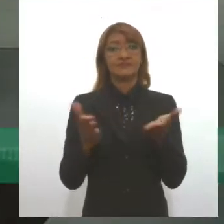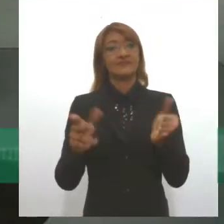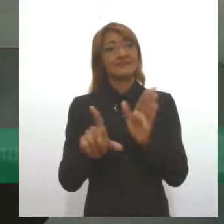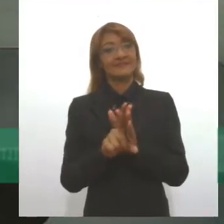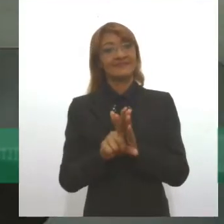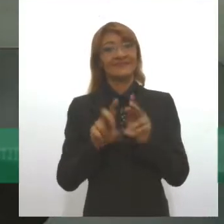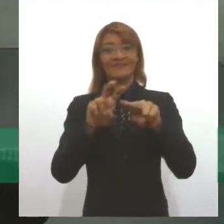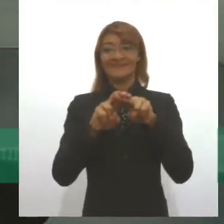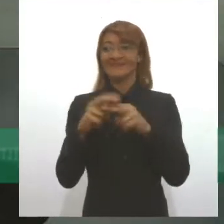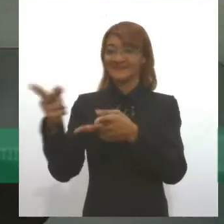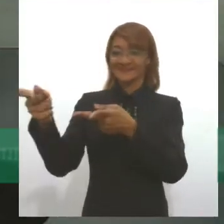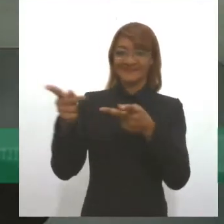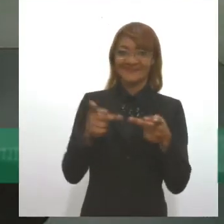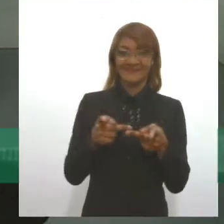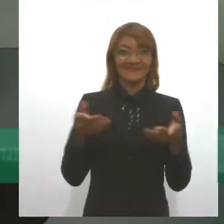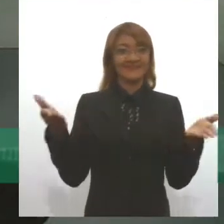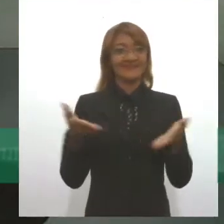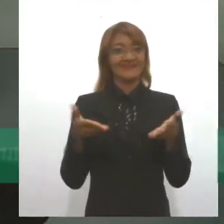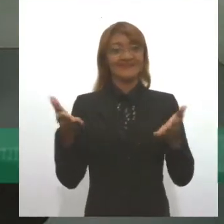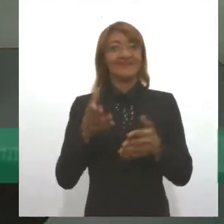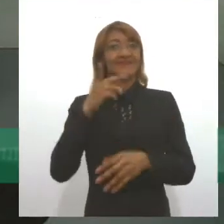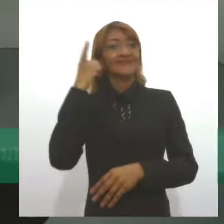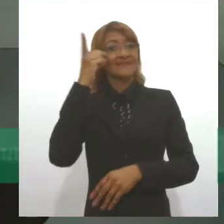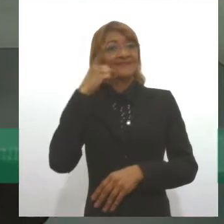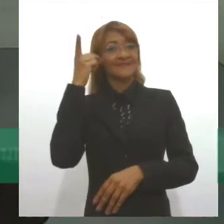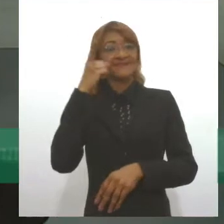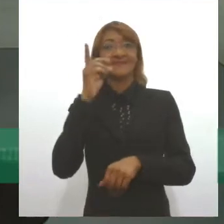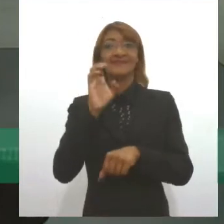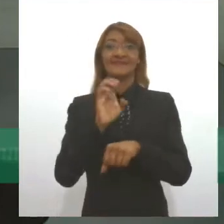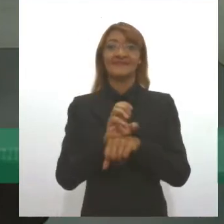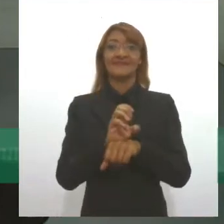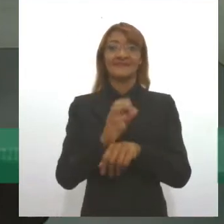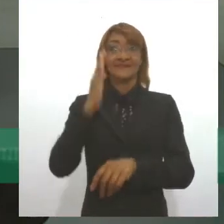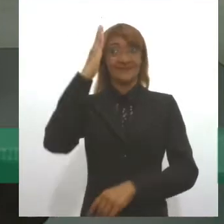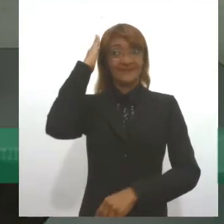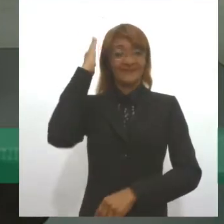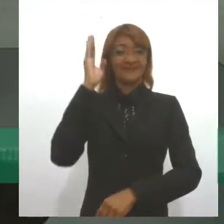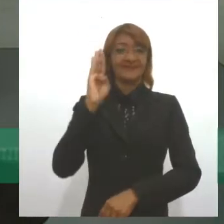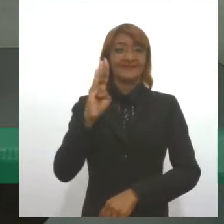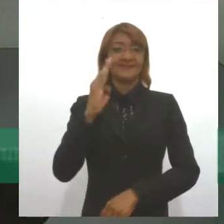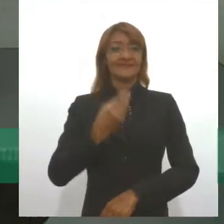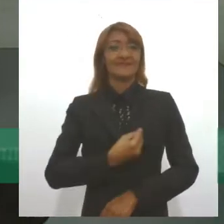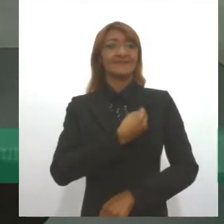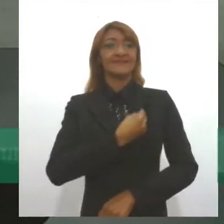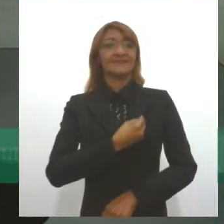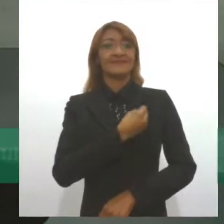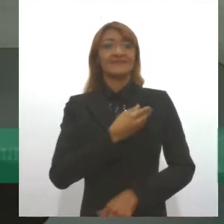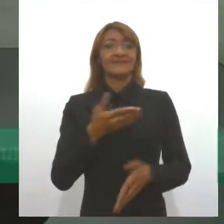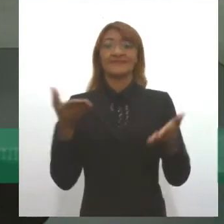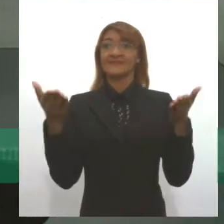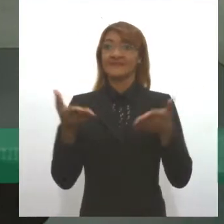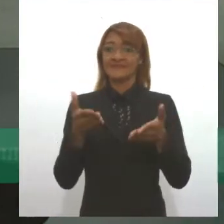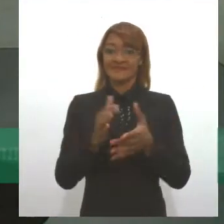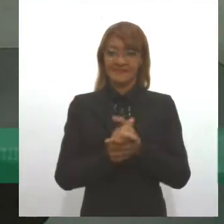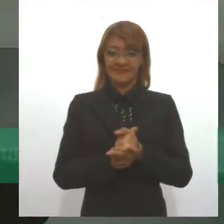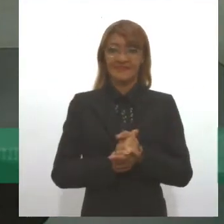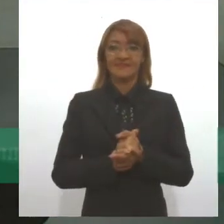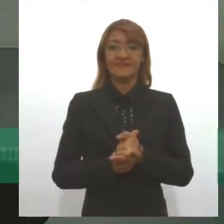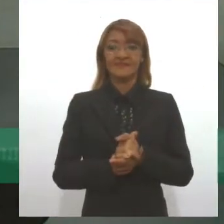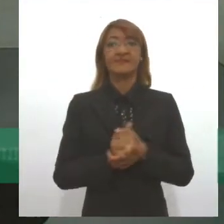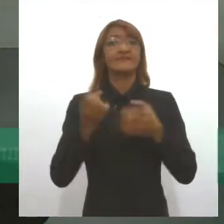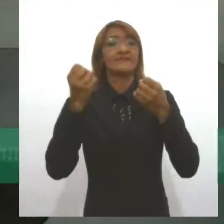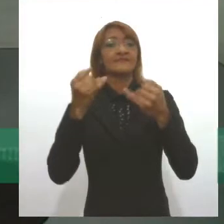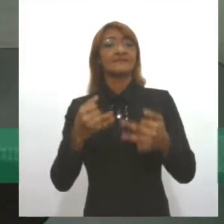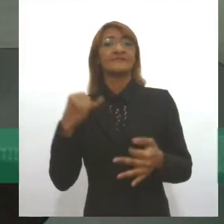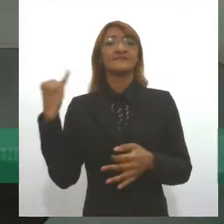convidamos aí agora o deputado estadual Irã Barbosa para participar do programa, repercutir o assunto, falar sobre a